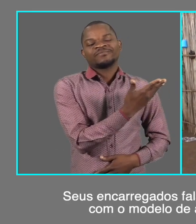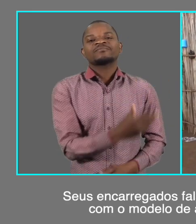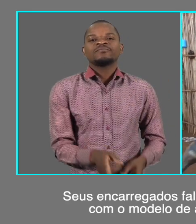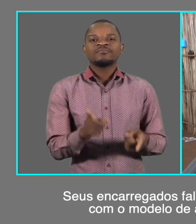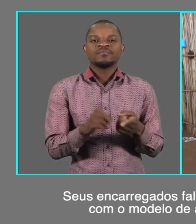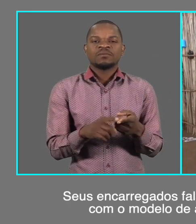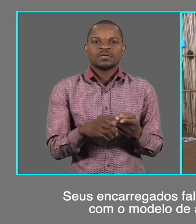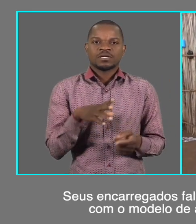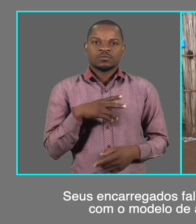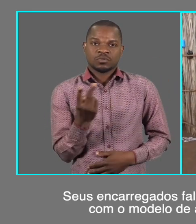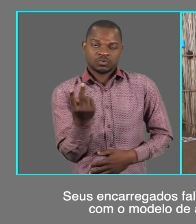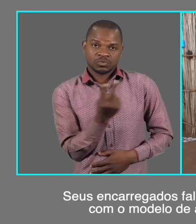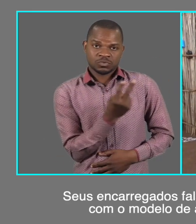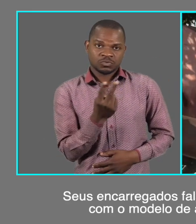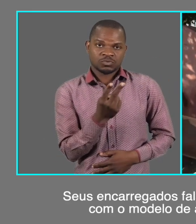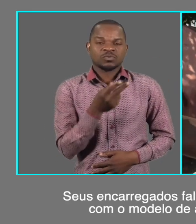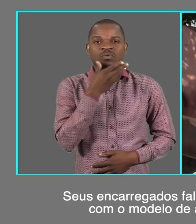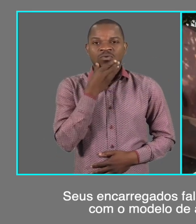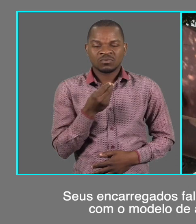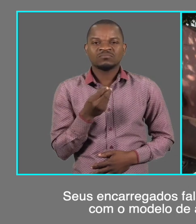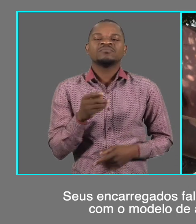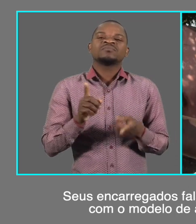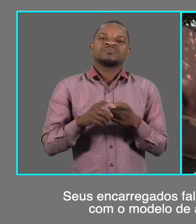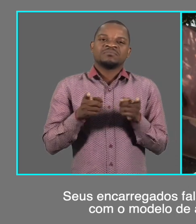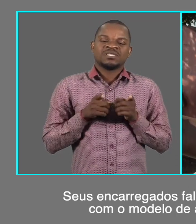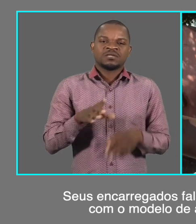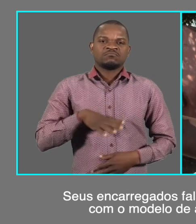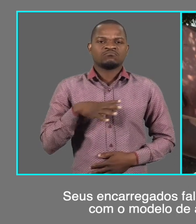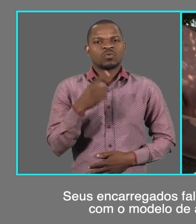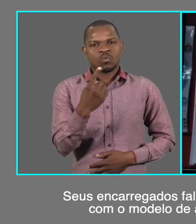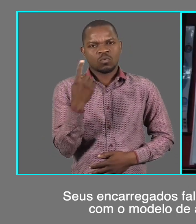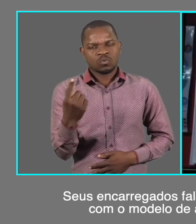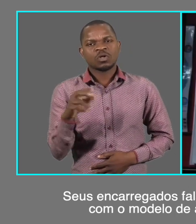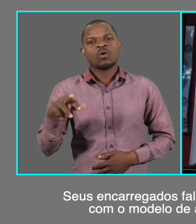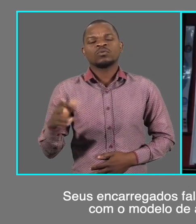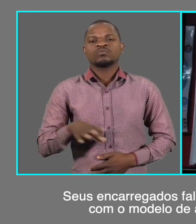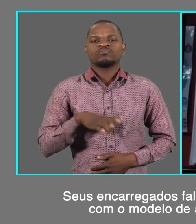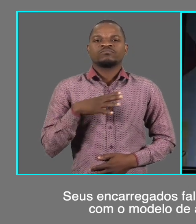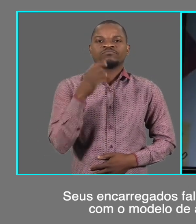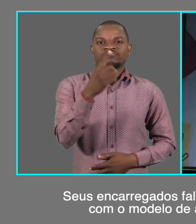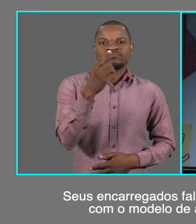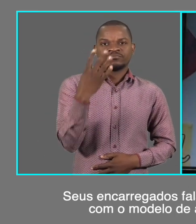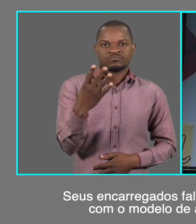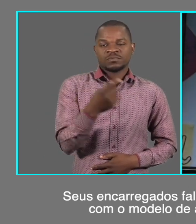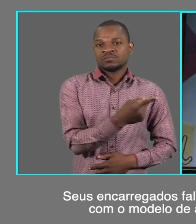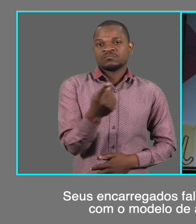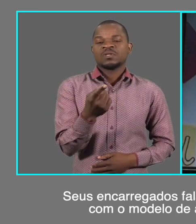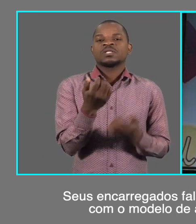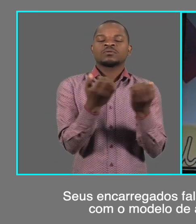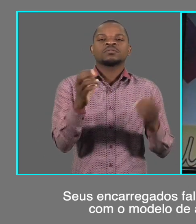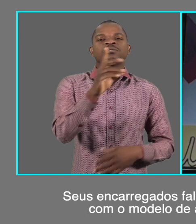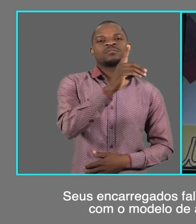Seus encarregados falam das dificuldades que eles enfrentam com o modelo de aulas